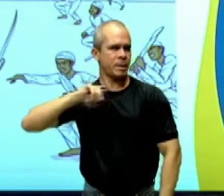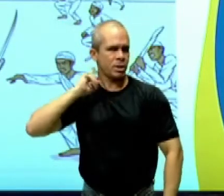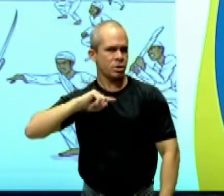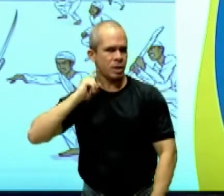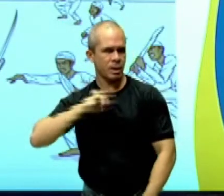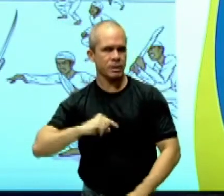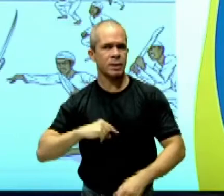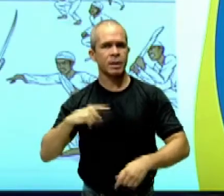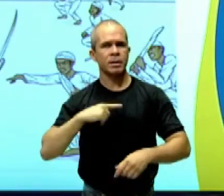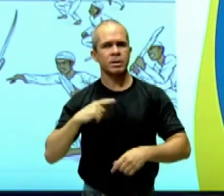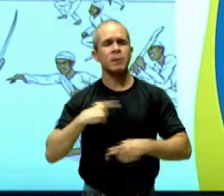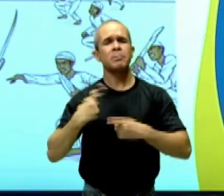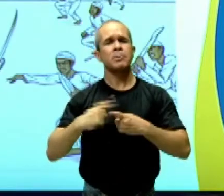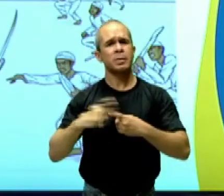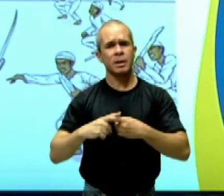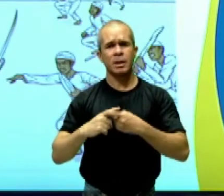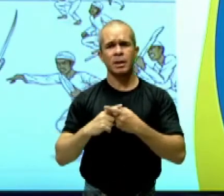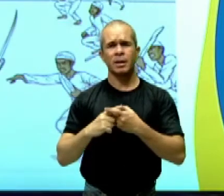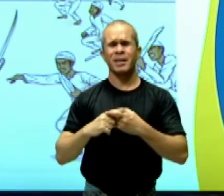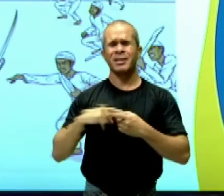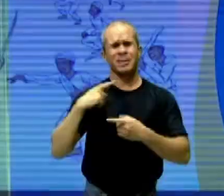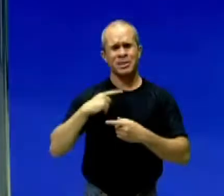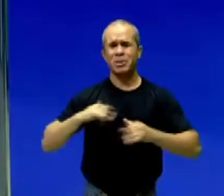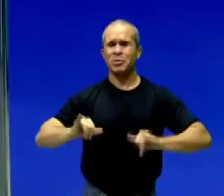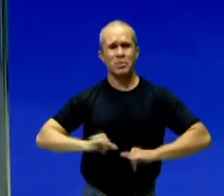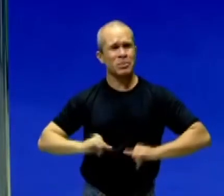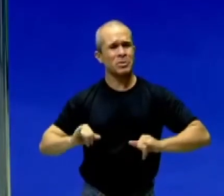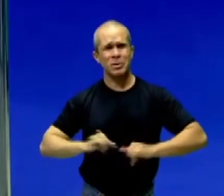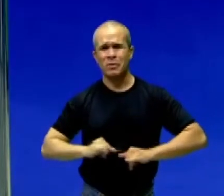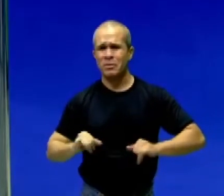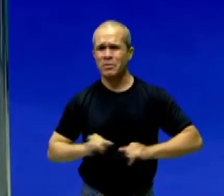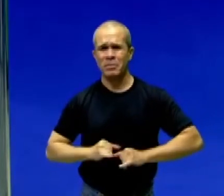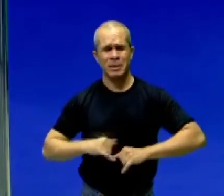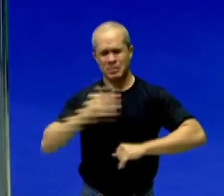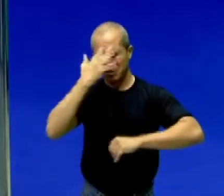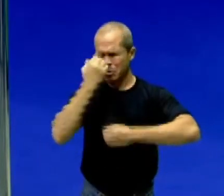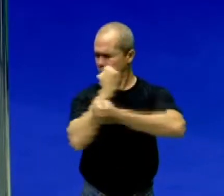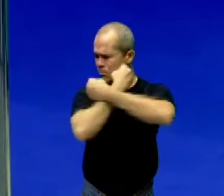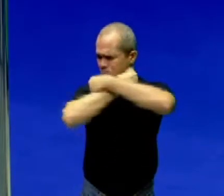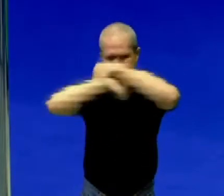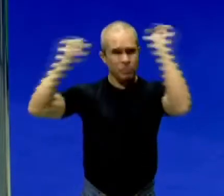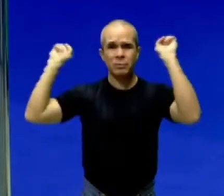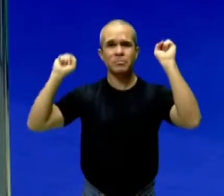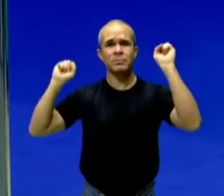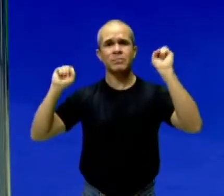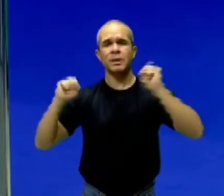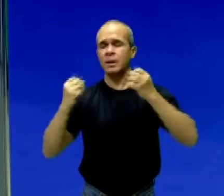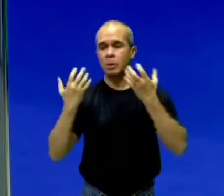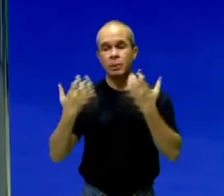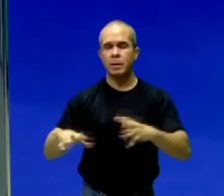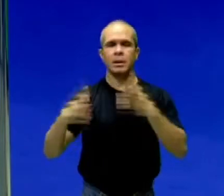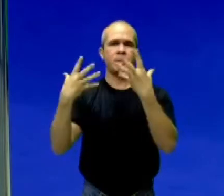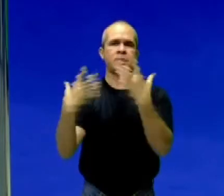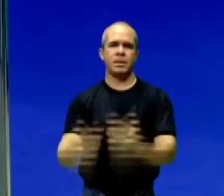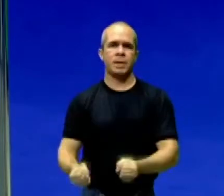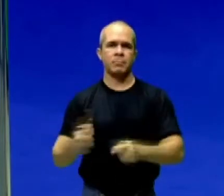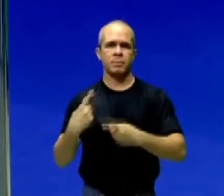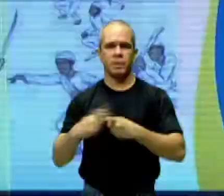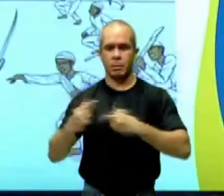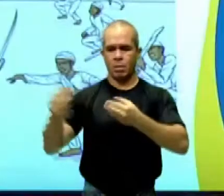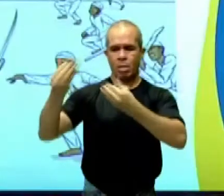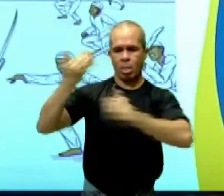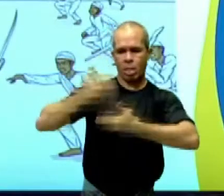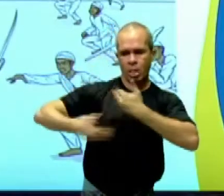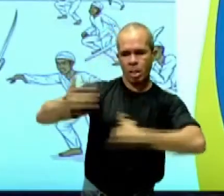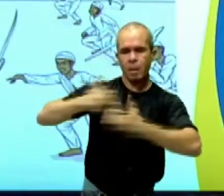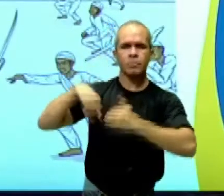foi por insatisfação com os maus tratos, as moradias, a forma com que os escravos estavam sendo tratados naquela região. A